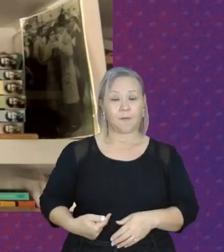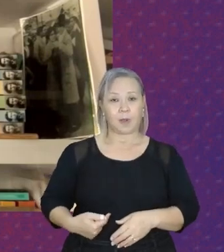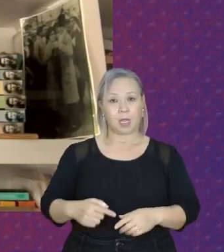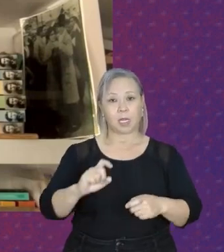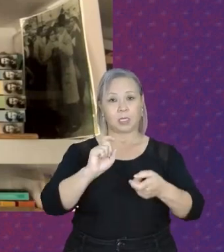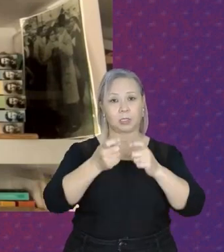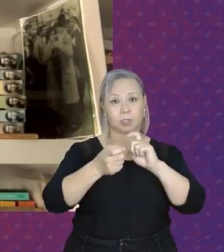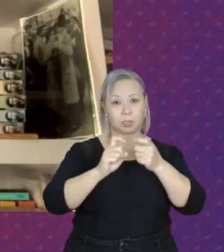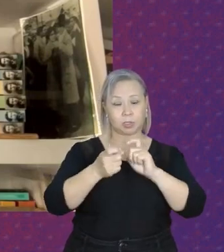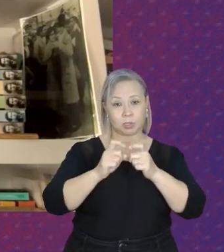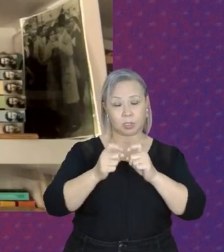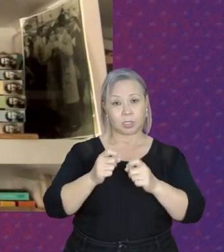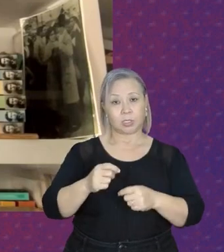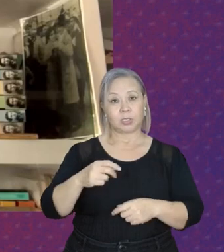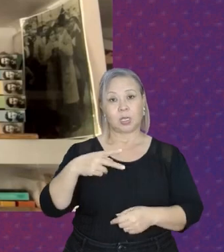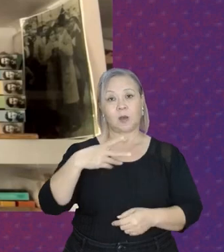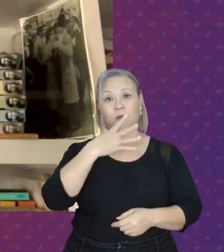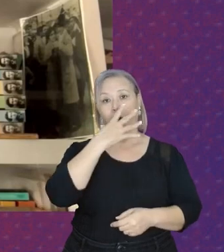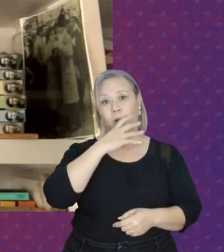Freire em São Paulo,